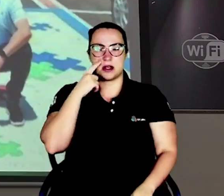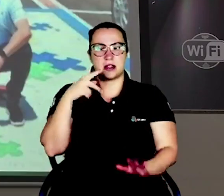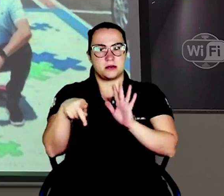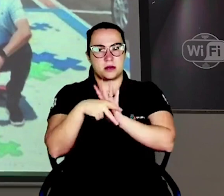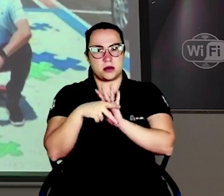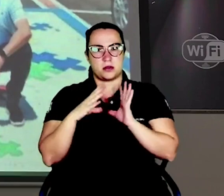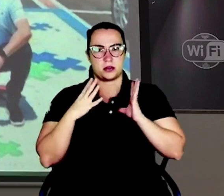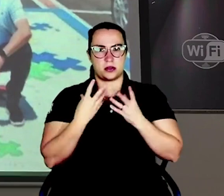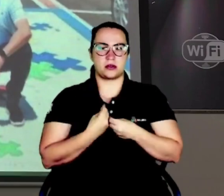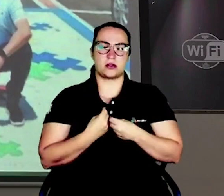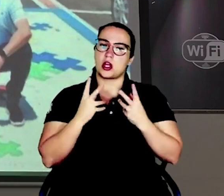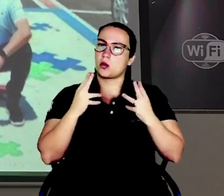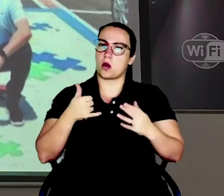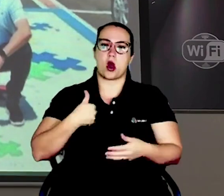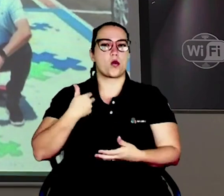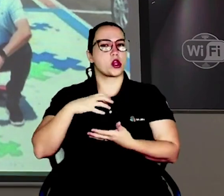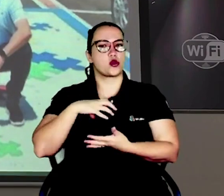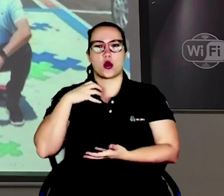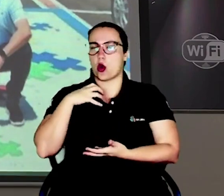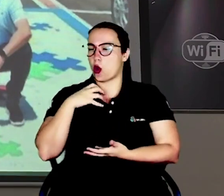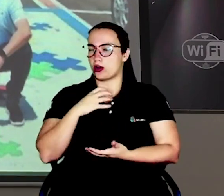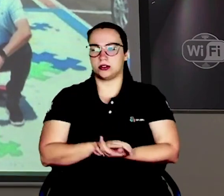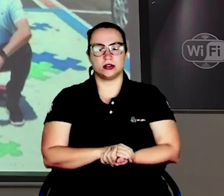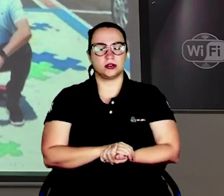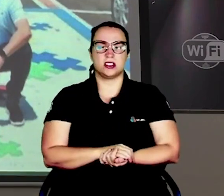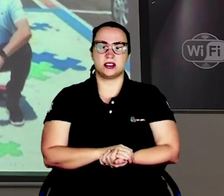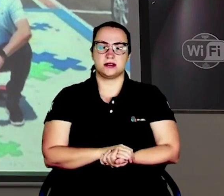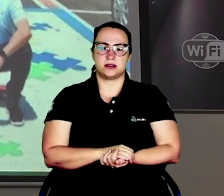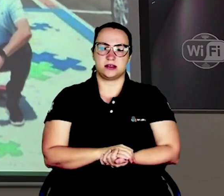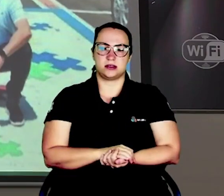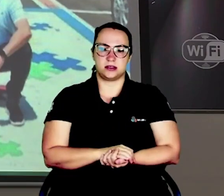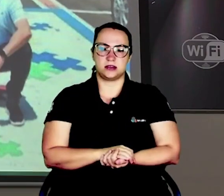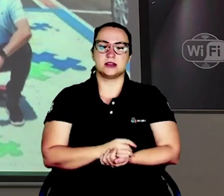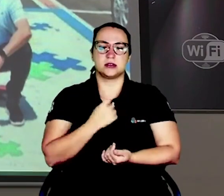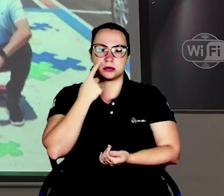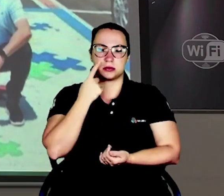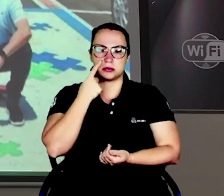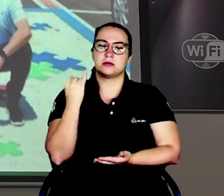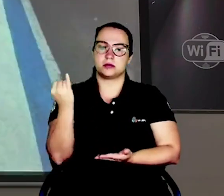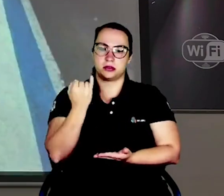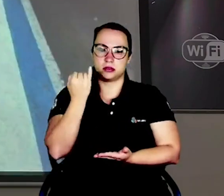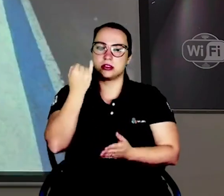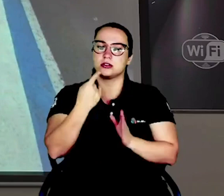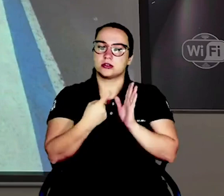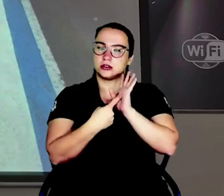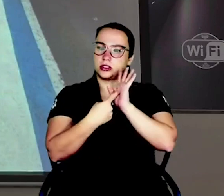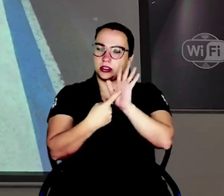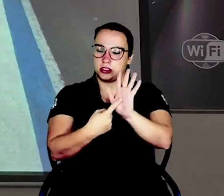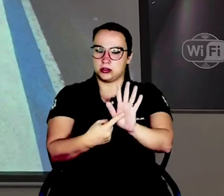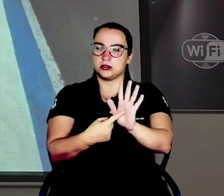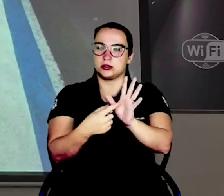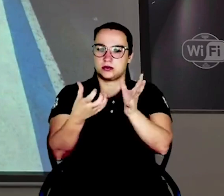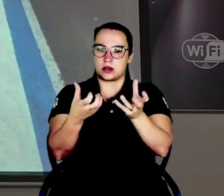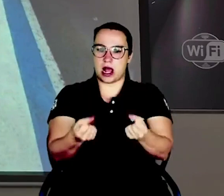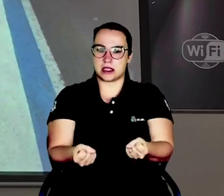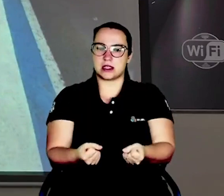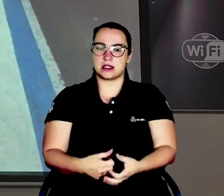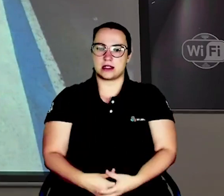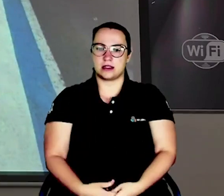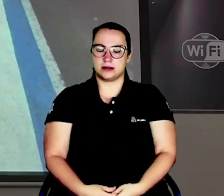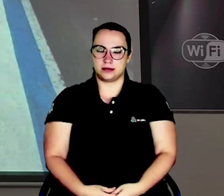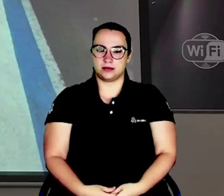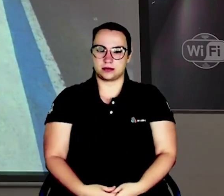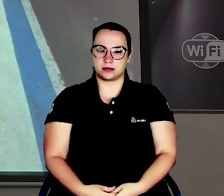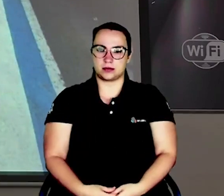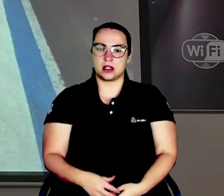como o idoso. Então, seria de grande relevância que a indicação fosse acatada. Eu e a